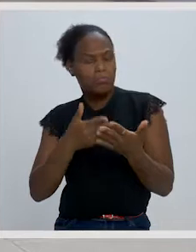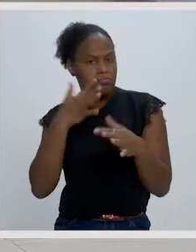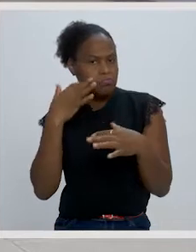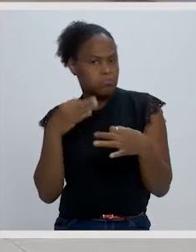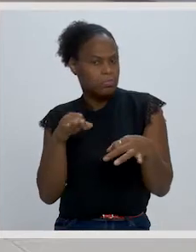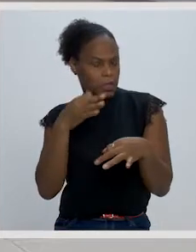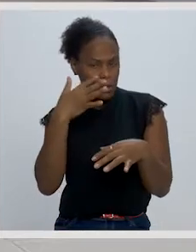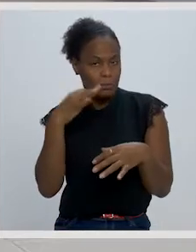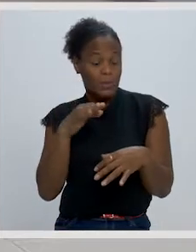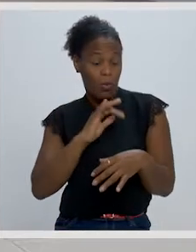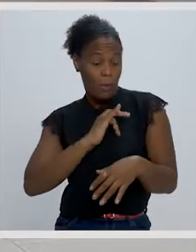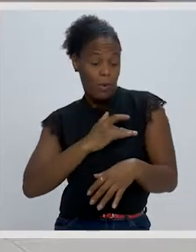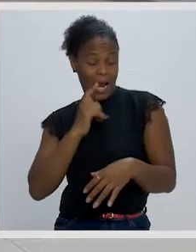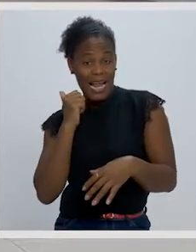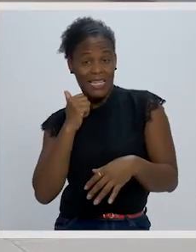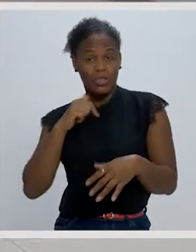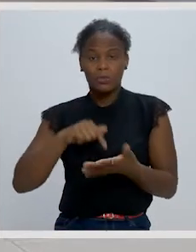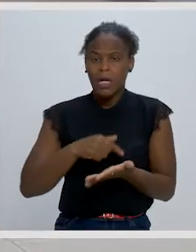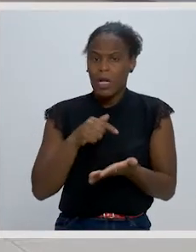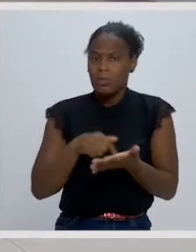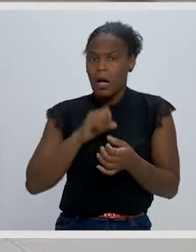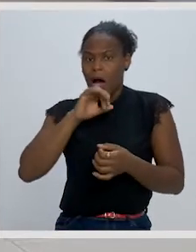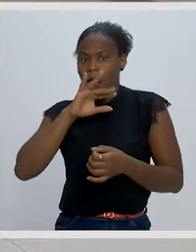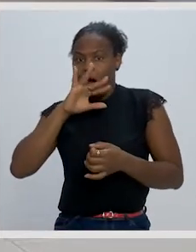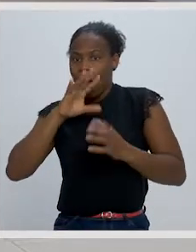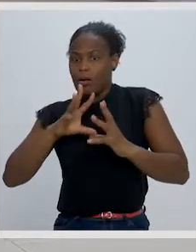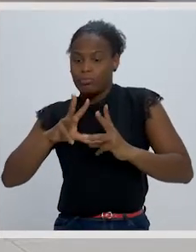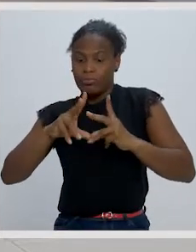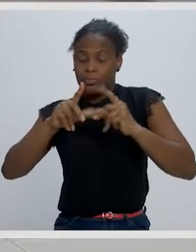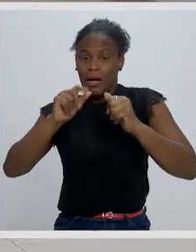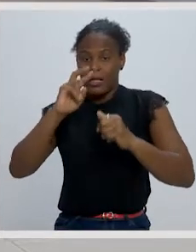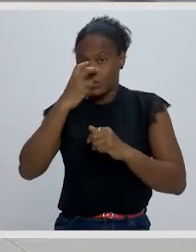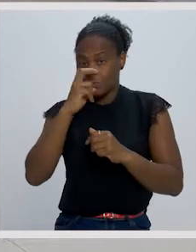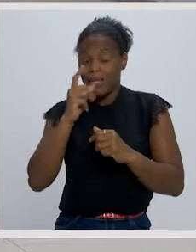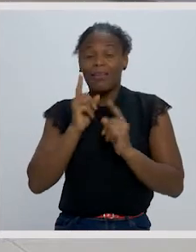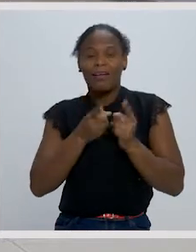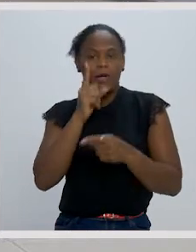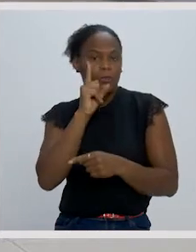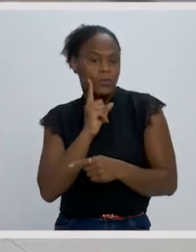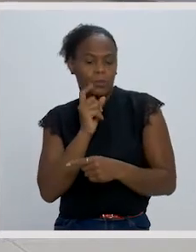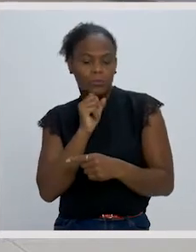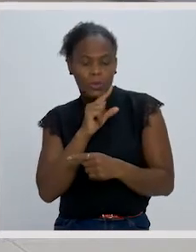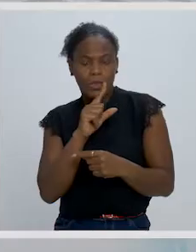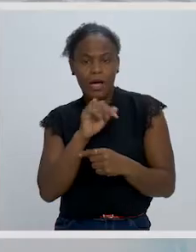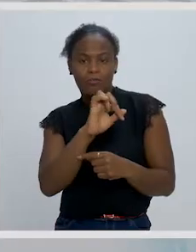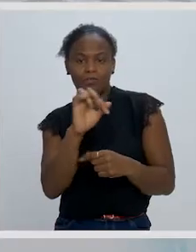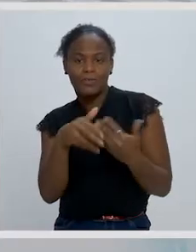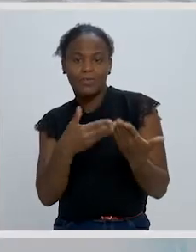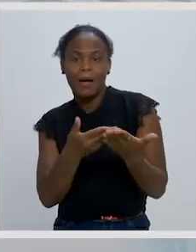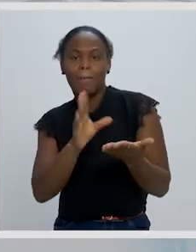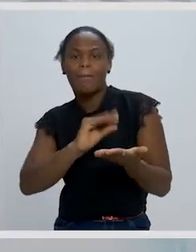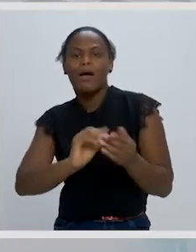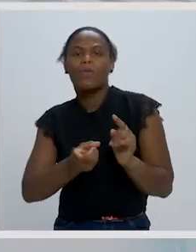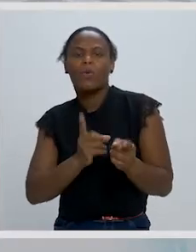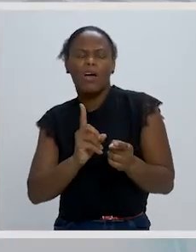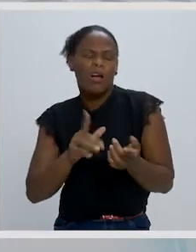Do amor, ele esperara espantosas revoluções. E suspeitava que as mulheres podiam dar-lhe mais do que